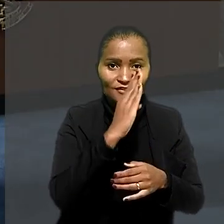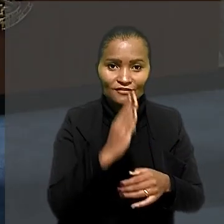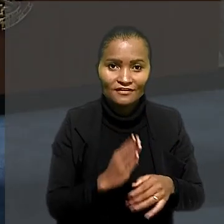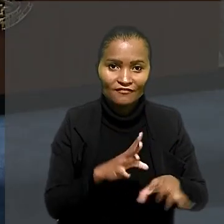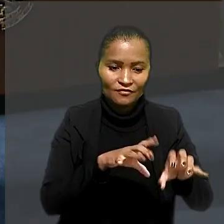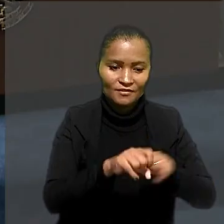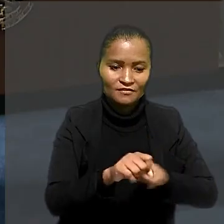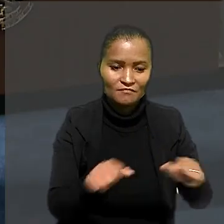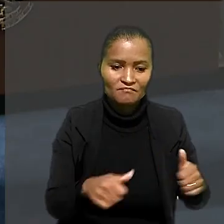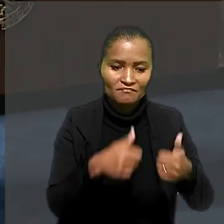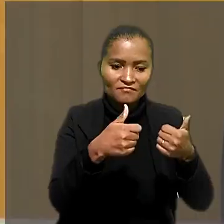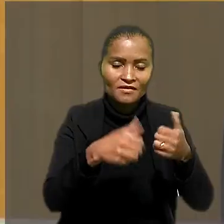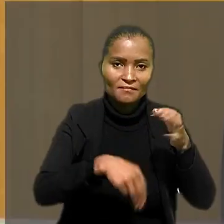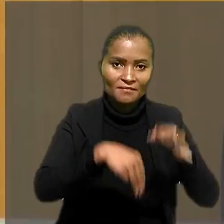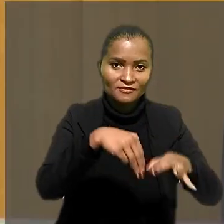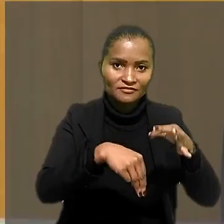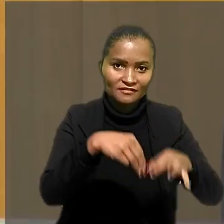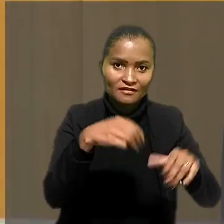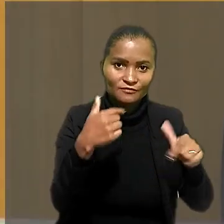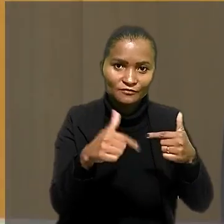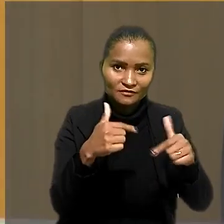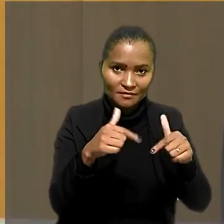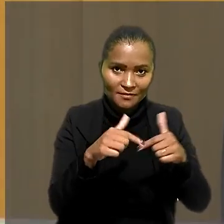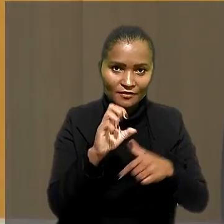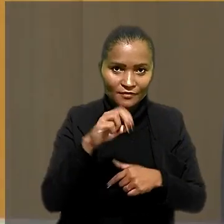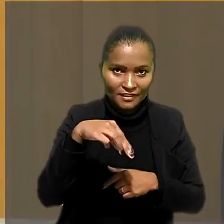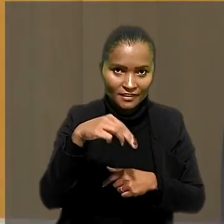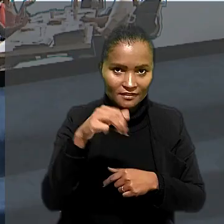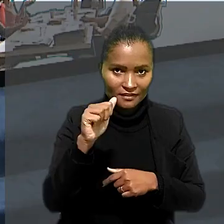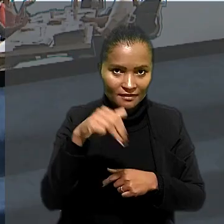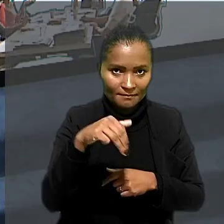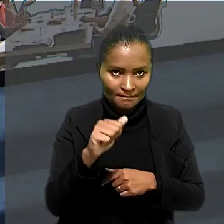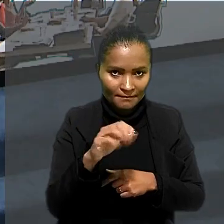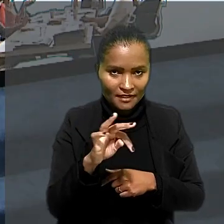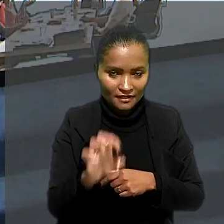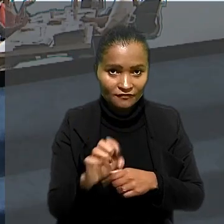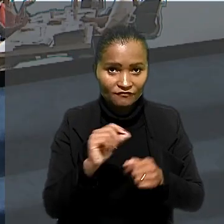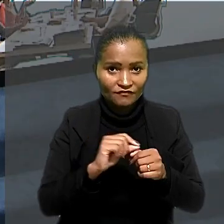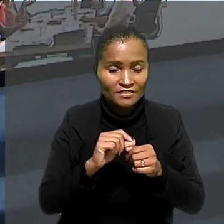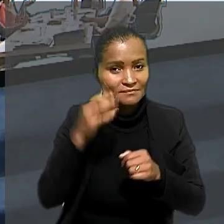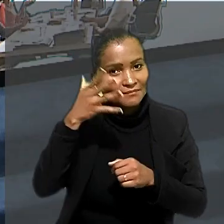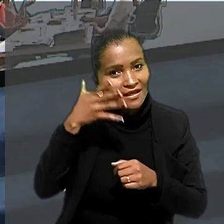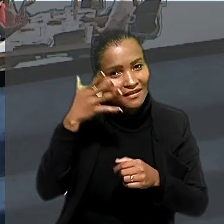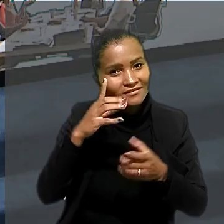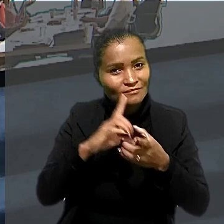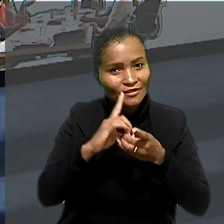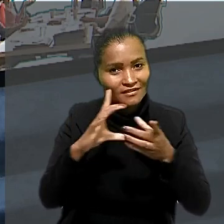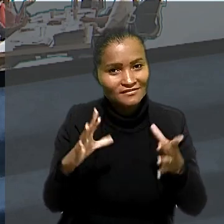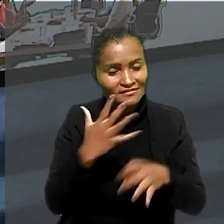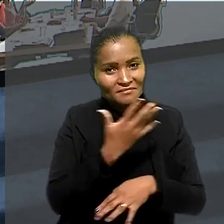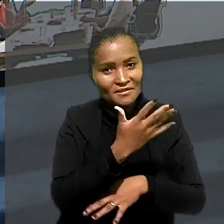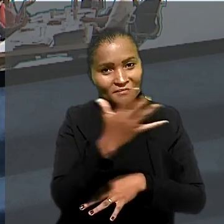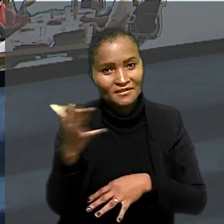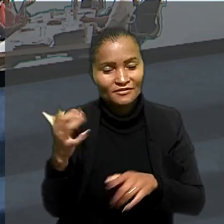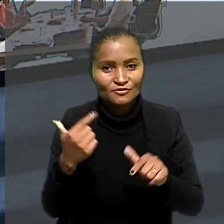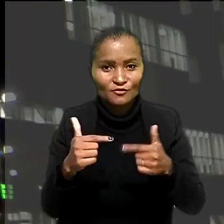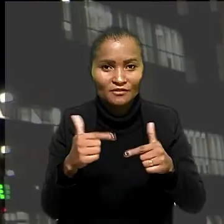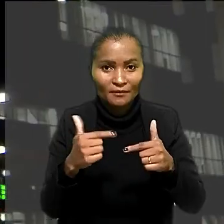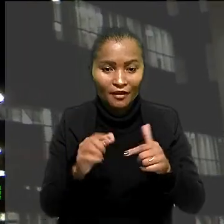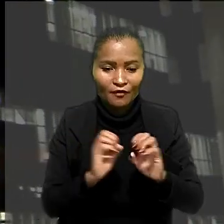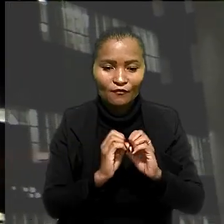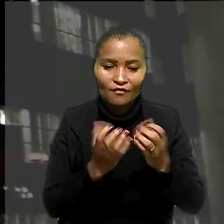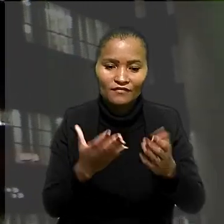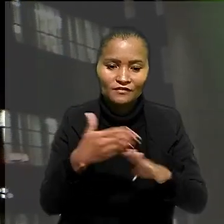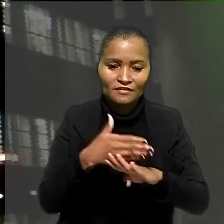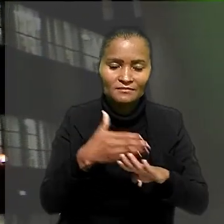Formação e Aperfeiçoamento de Magistrados do Trabalho, a Enamate, realizou a palestra Democracia e Meio Ambiente do Trabalho. O